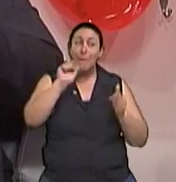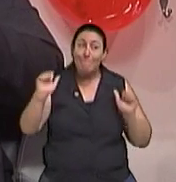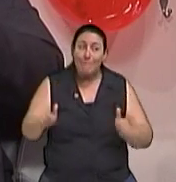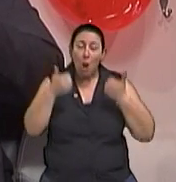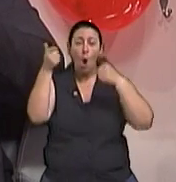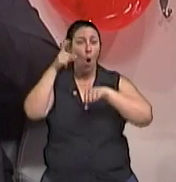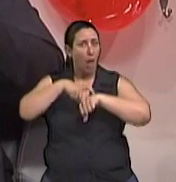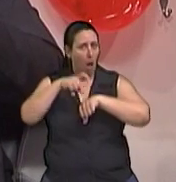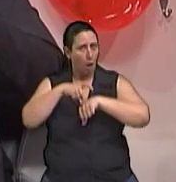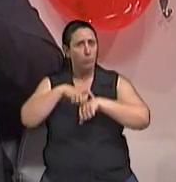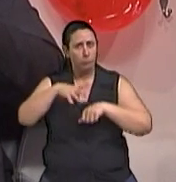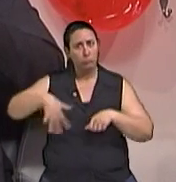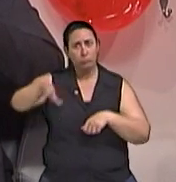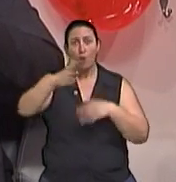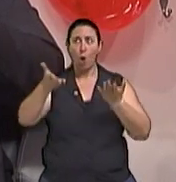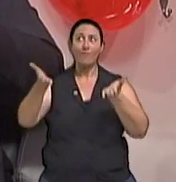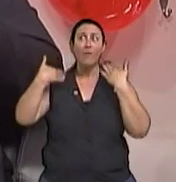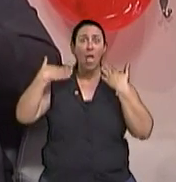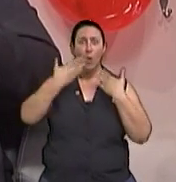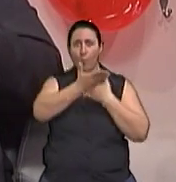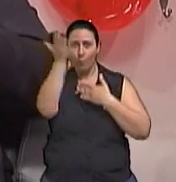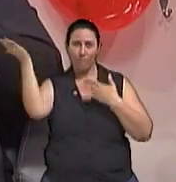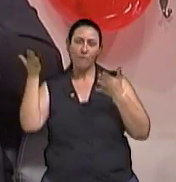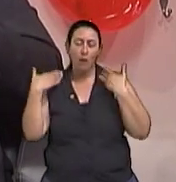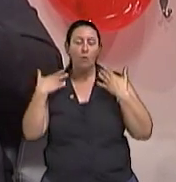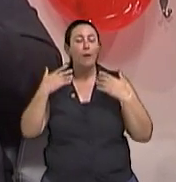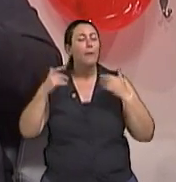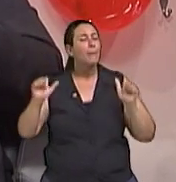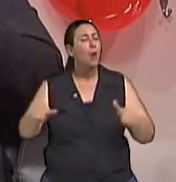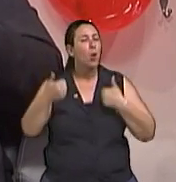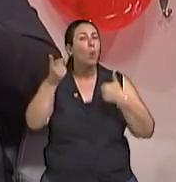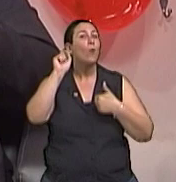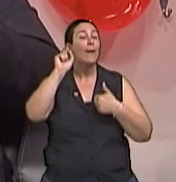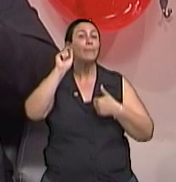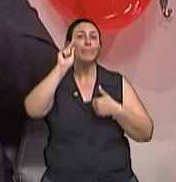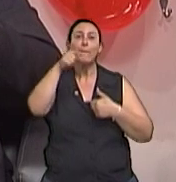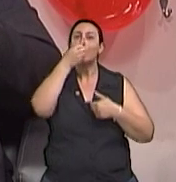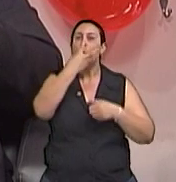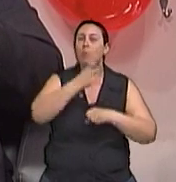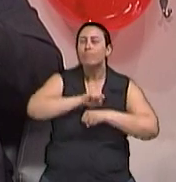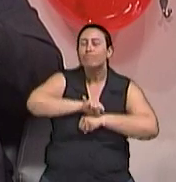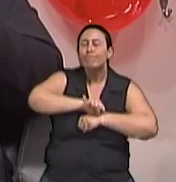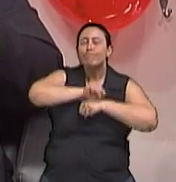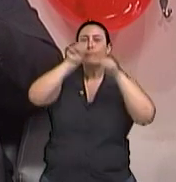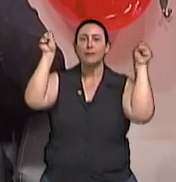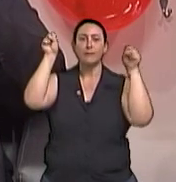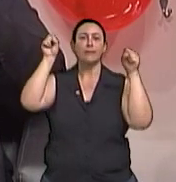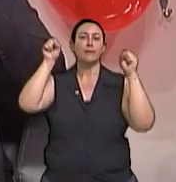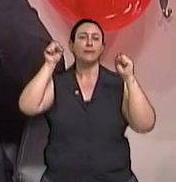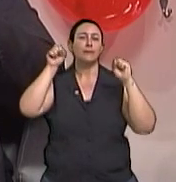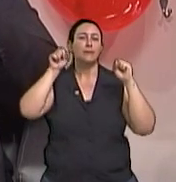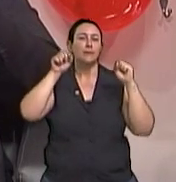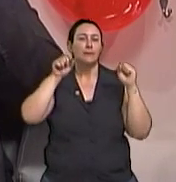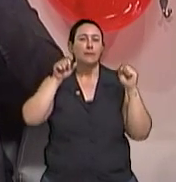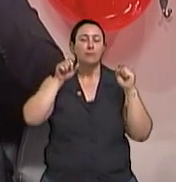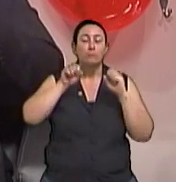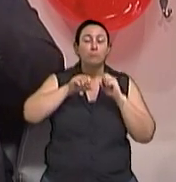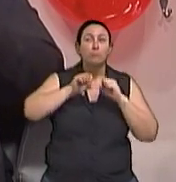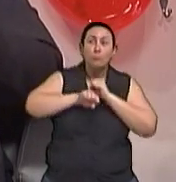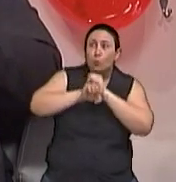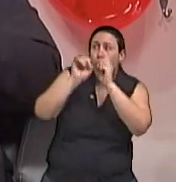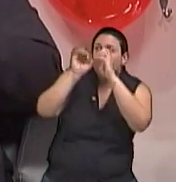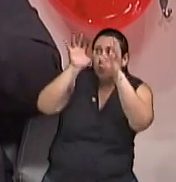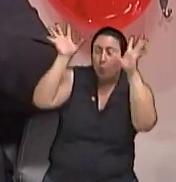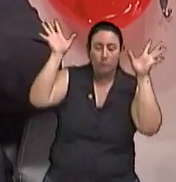horário, ainda mais agora no nosso verão, né, seria a primeira hora da manhã, né? Então, clareou, tomou o café,